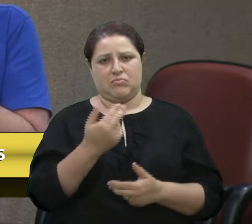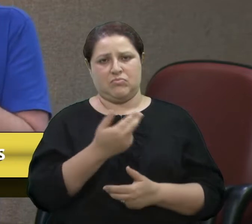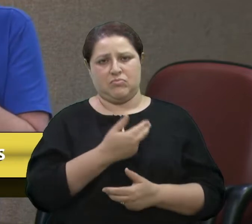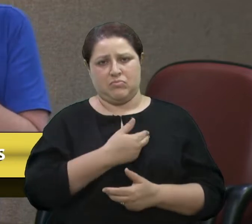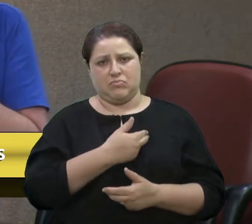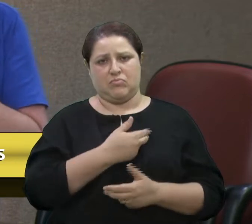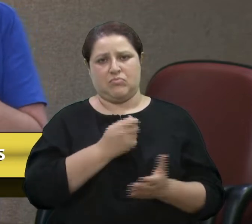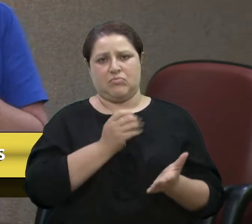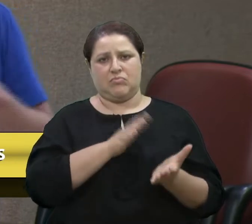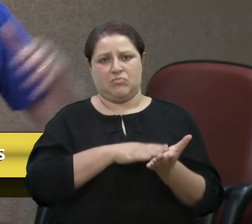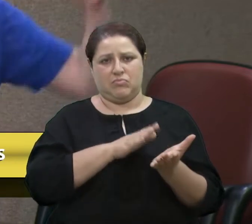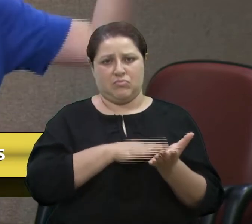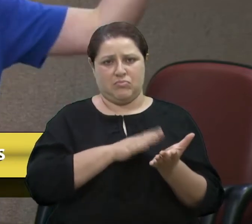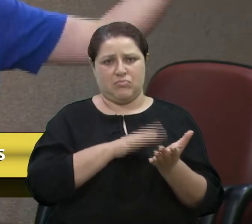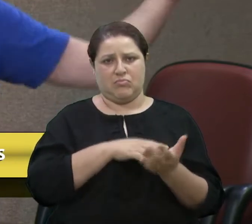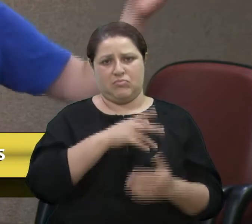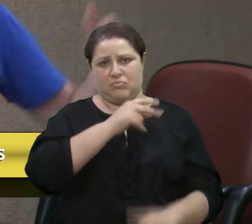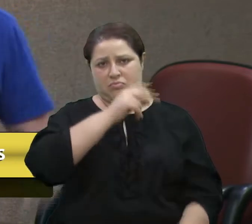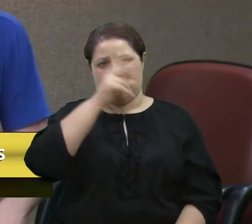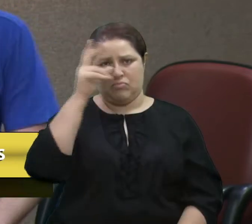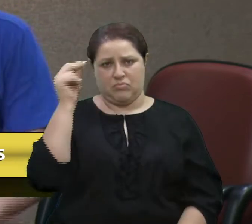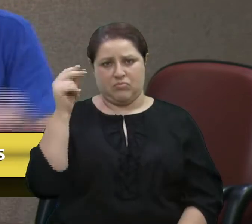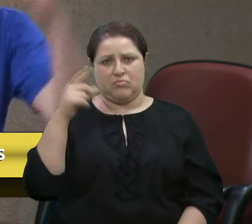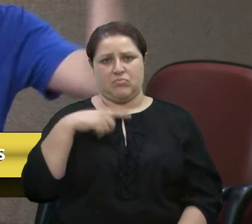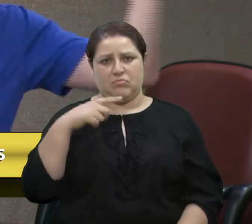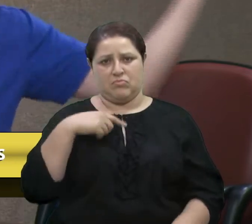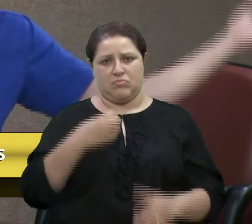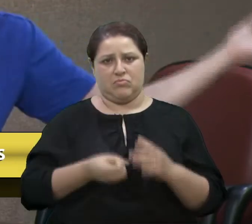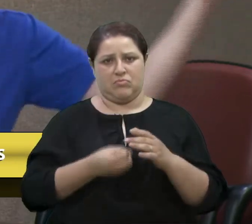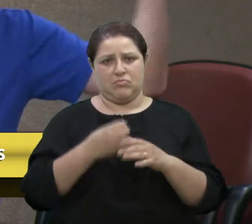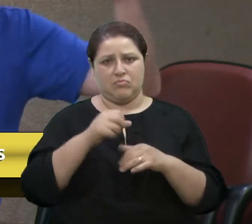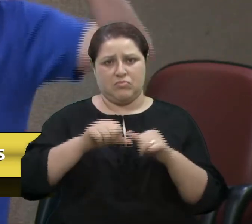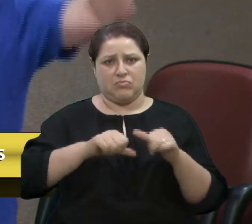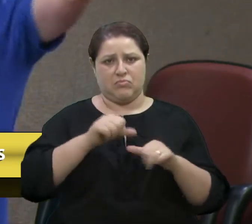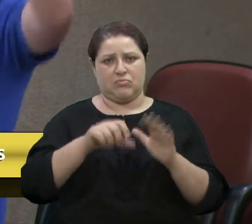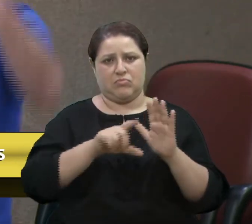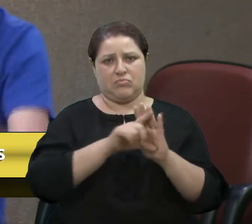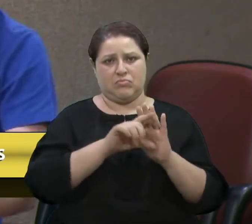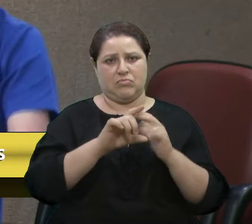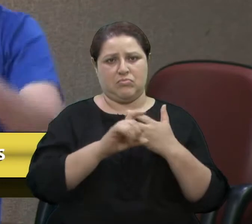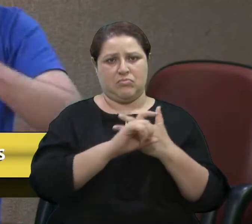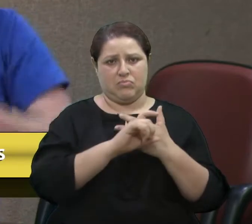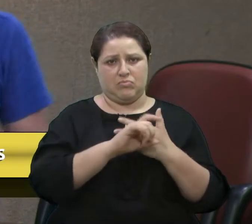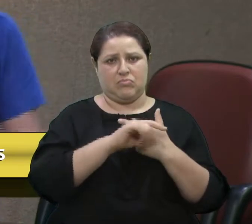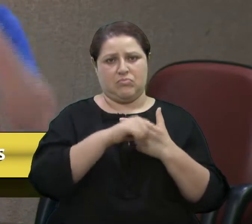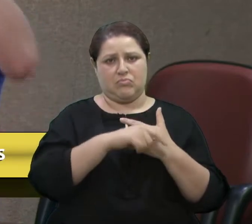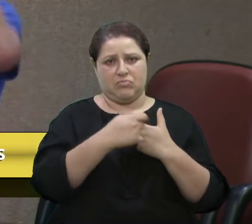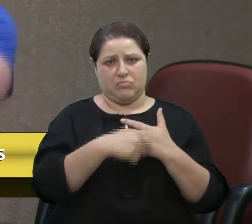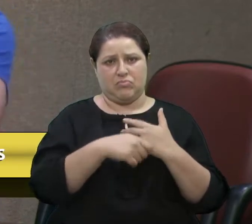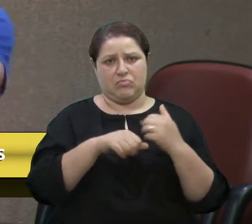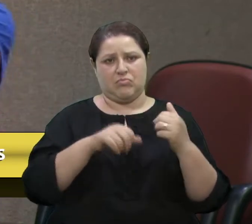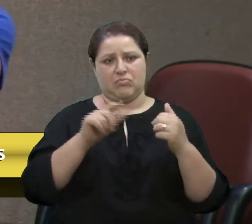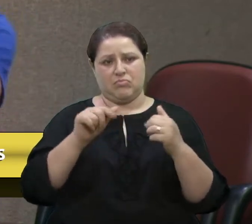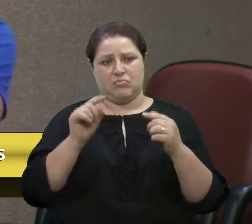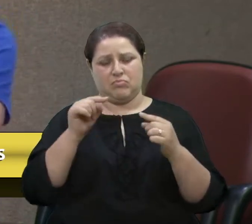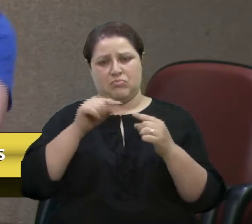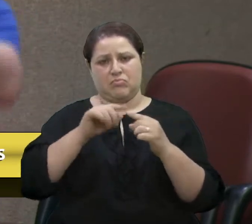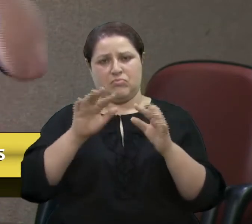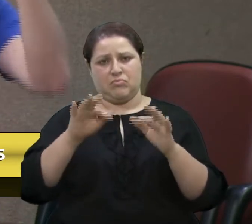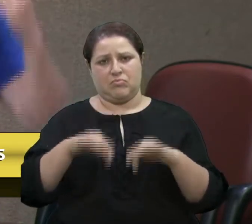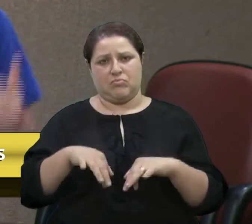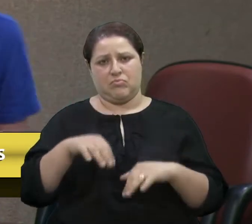Nós cobramos o prefeito que tivesse feito a lei, que precisa vir de lá para terminar com o monopólio. Mais uma vez, uma questão